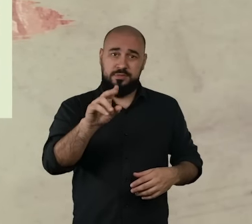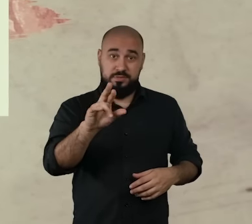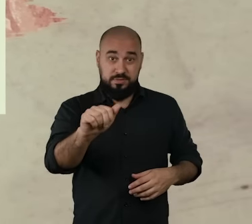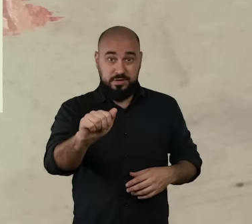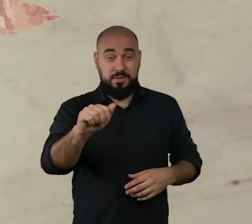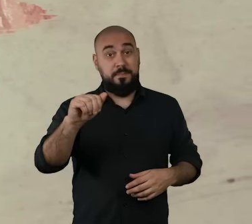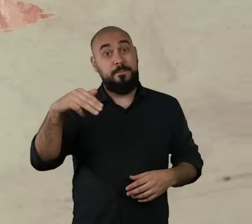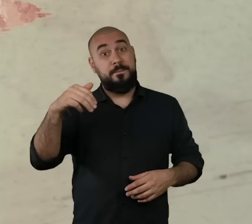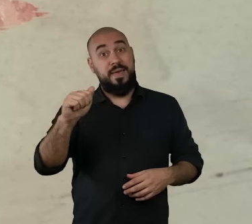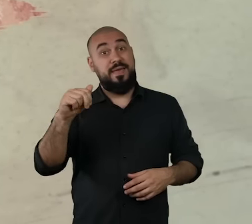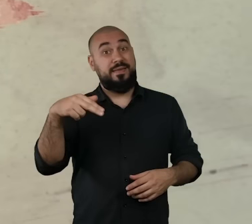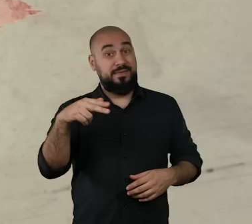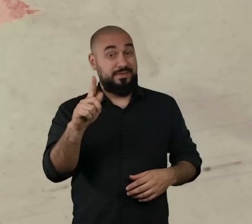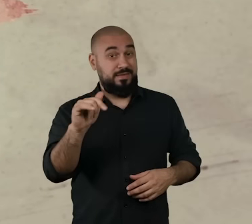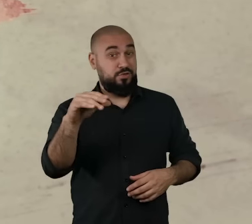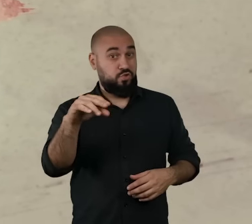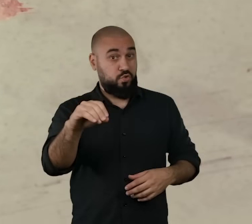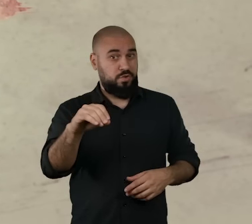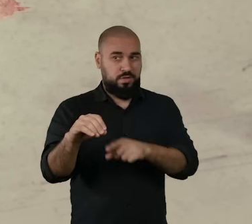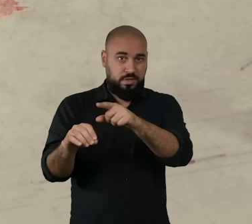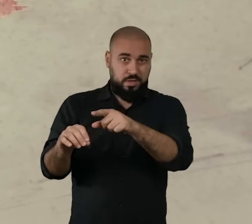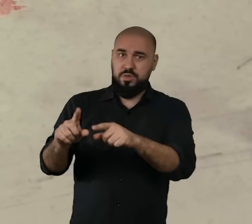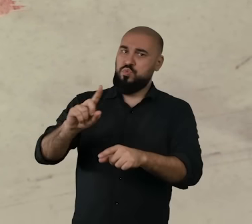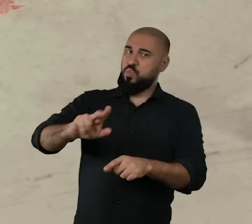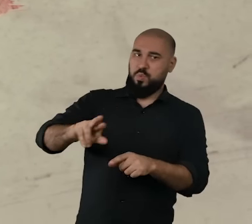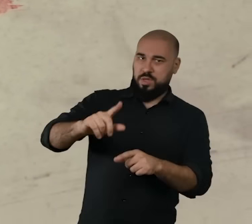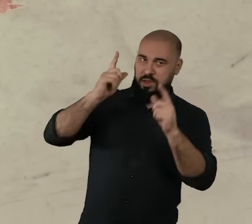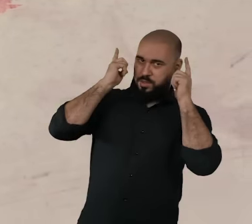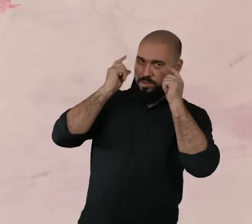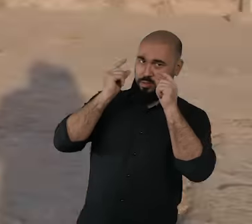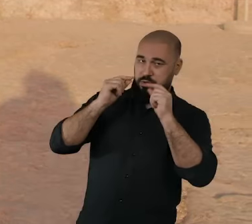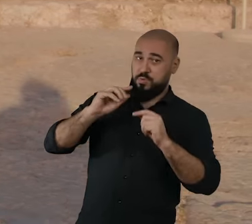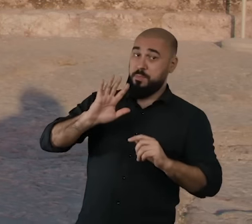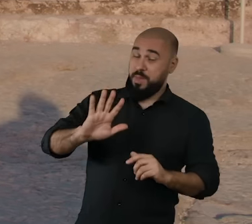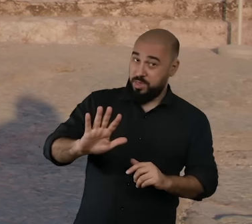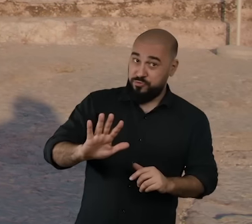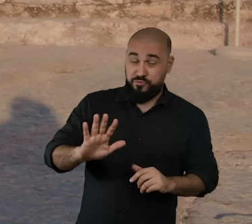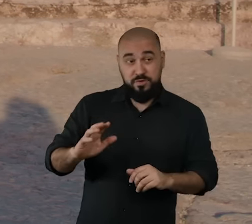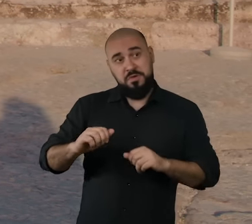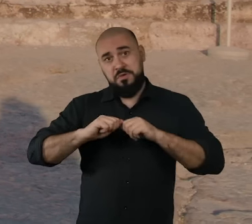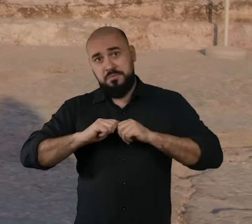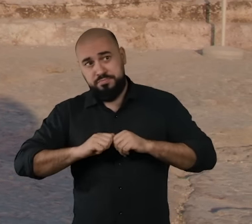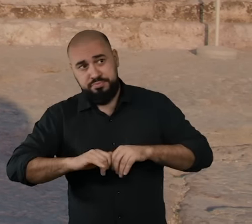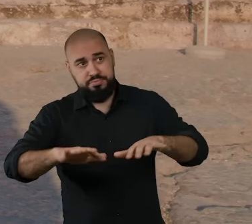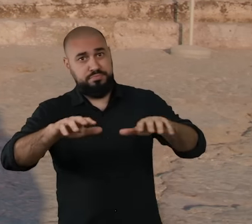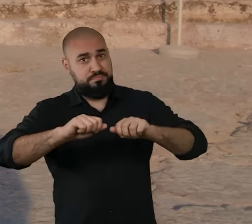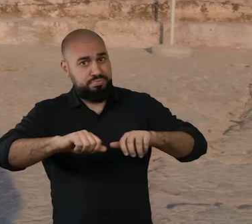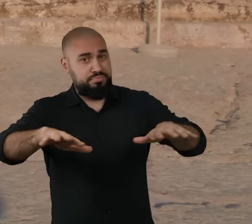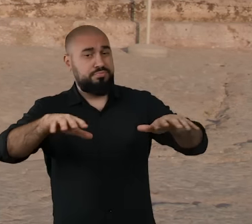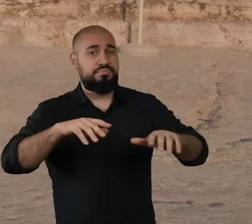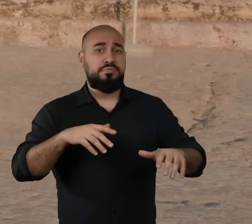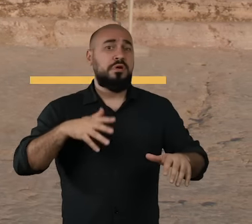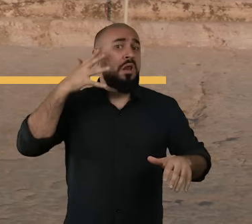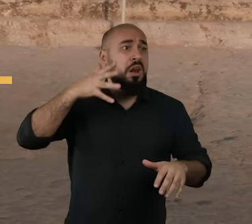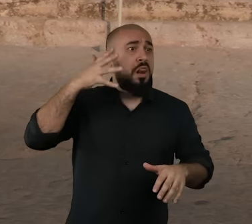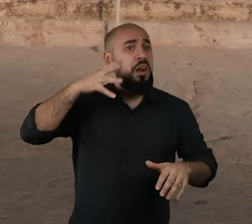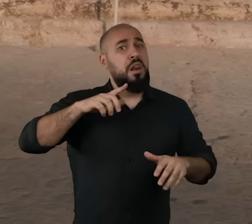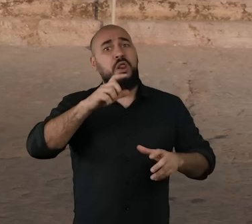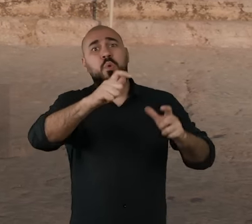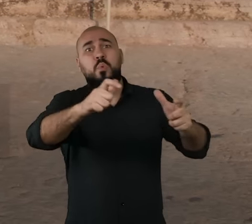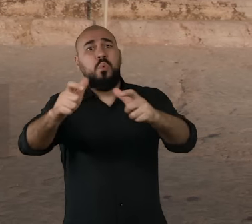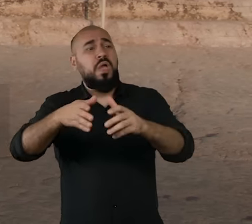grego, ele era macedônico, mas ao espalhar as suas conquistas por quilômetros e quilômetros, milhares de quilômetros,